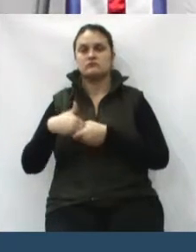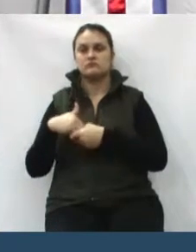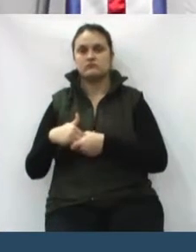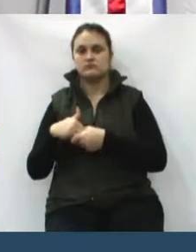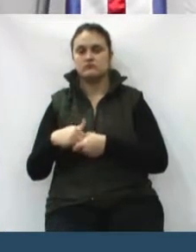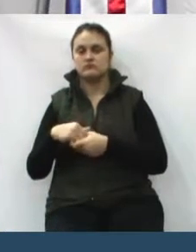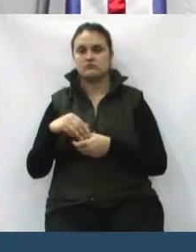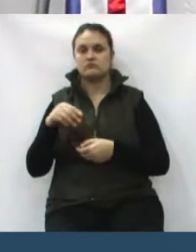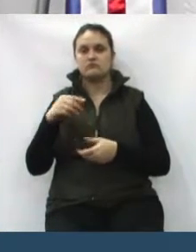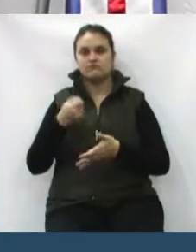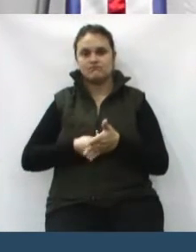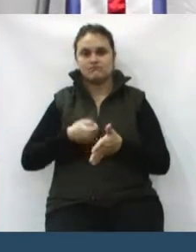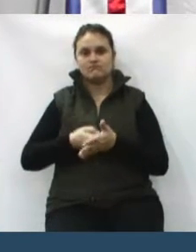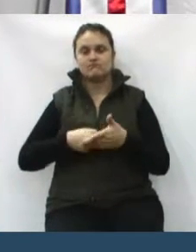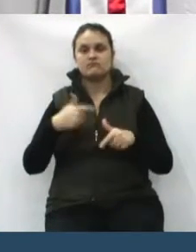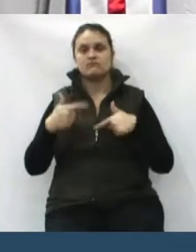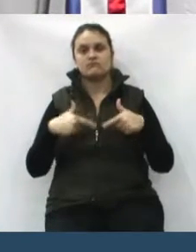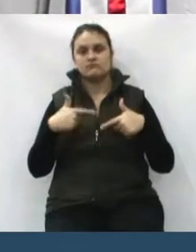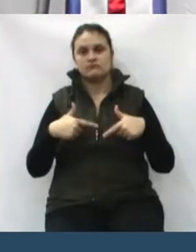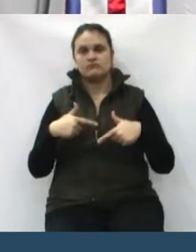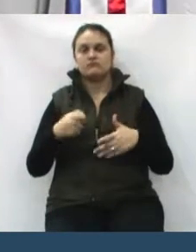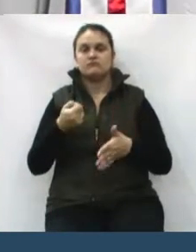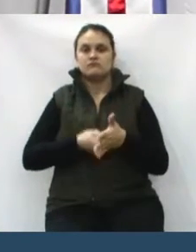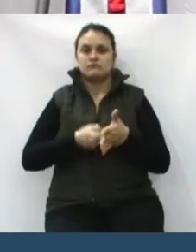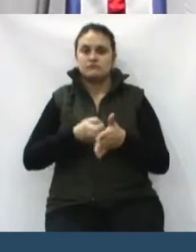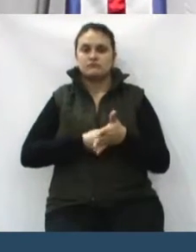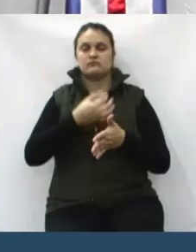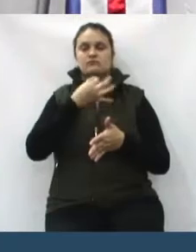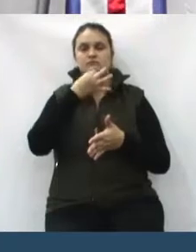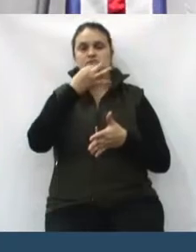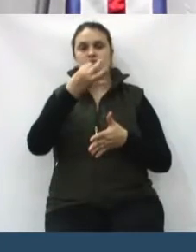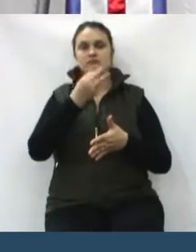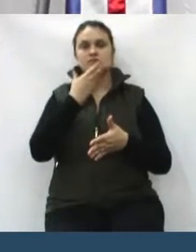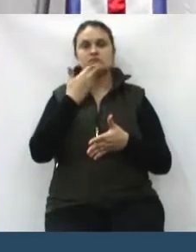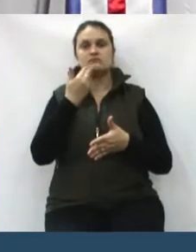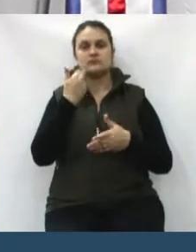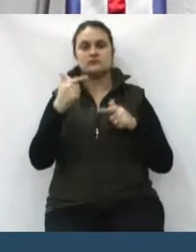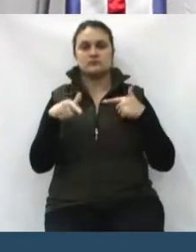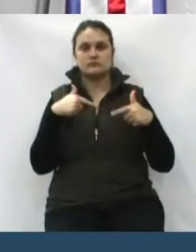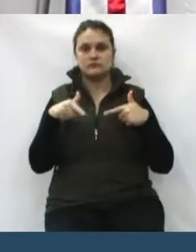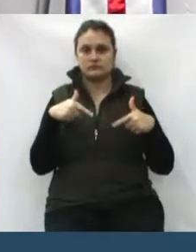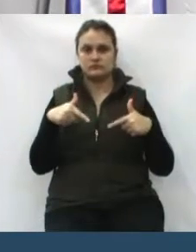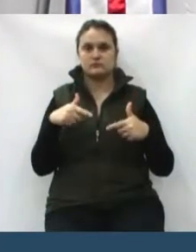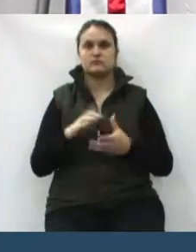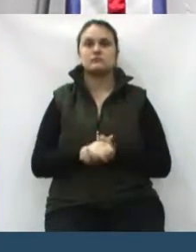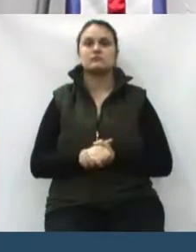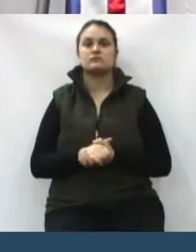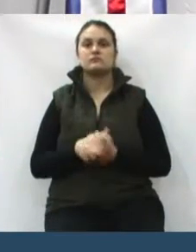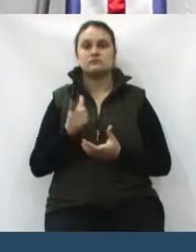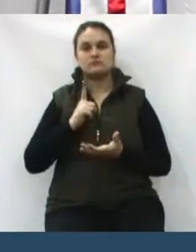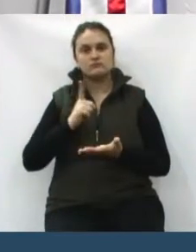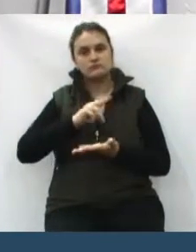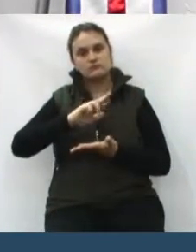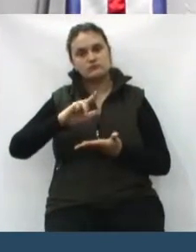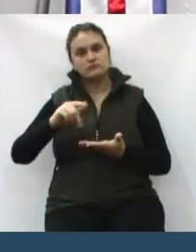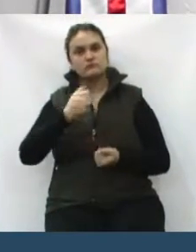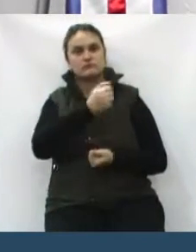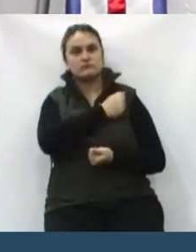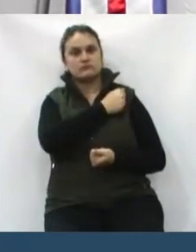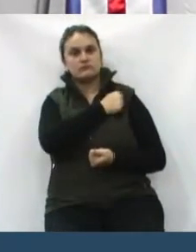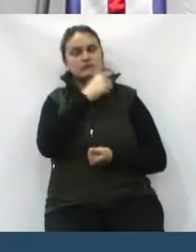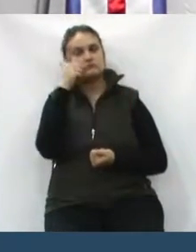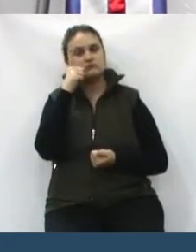empenho aí de se dedicar e achar uma forma onde vários alunos vão ser